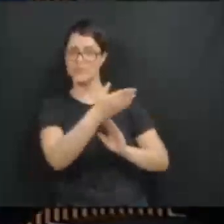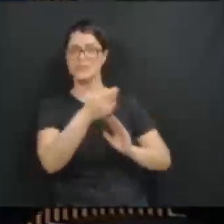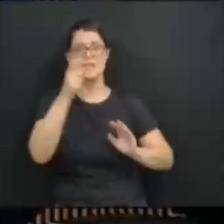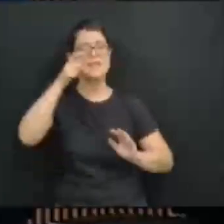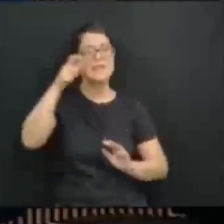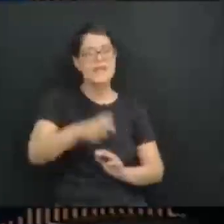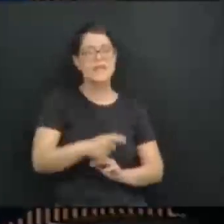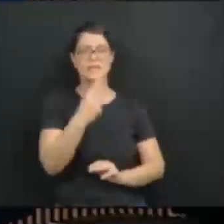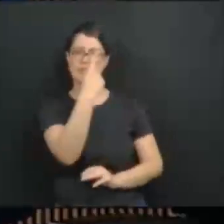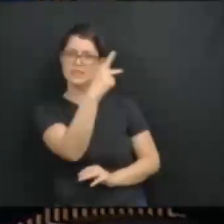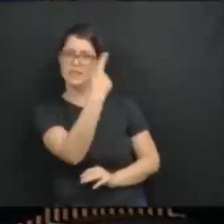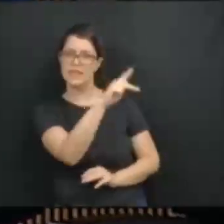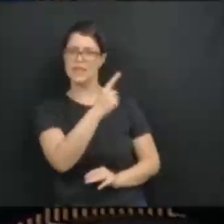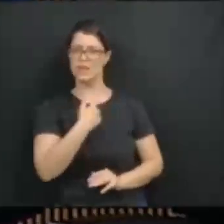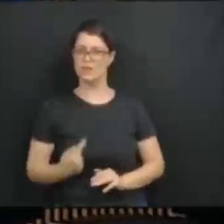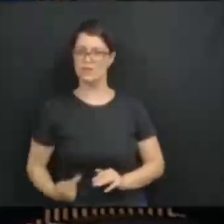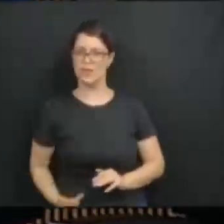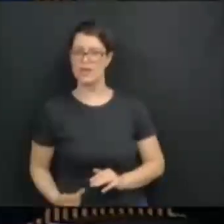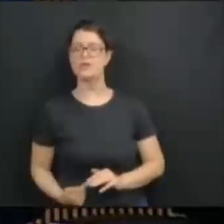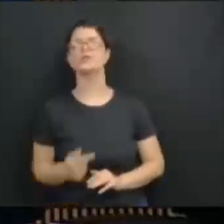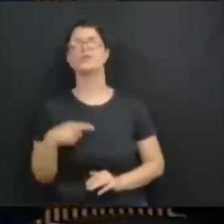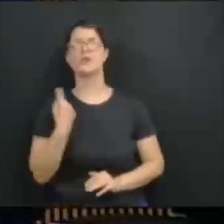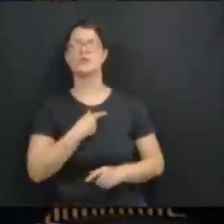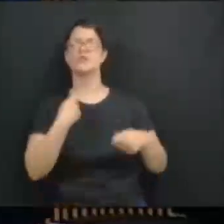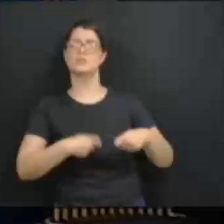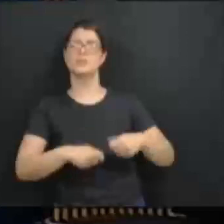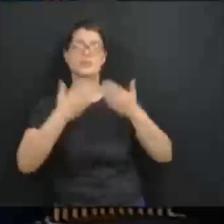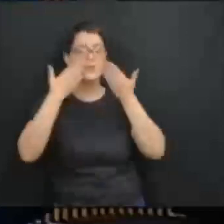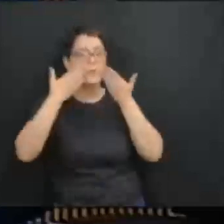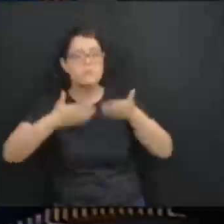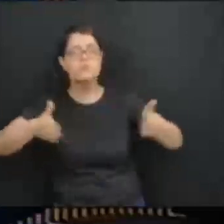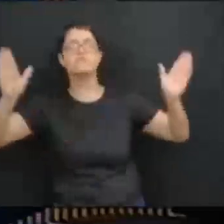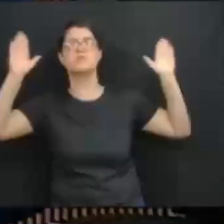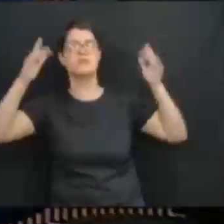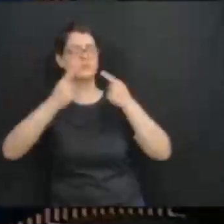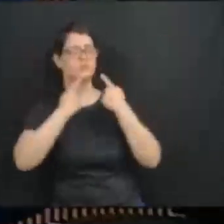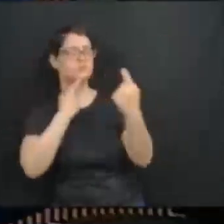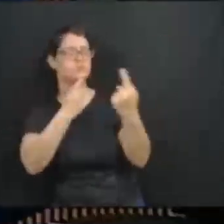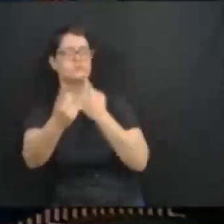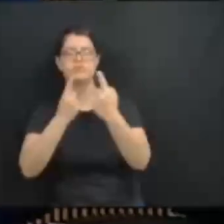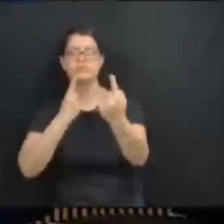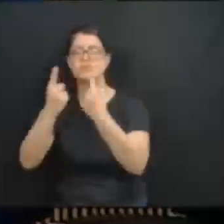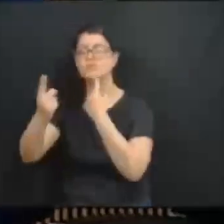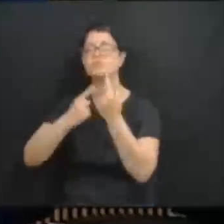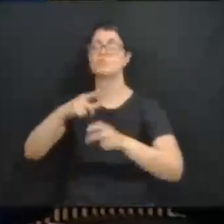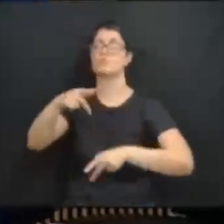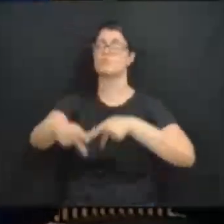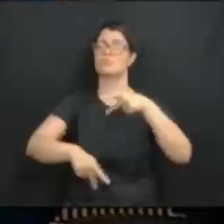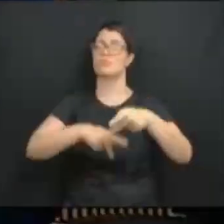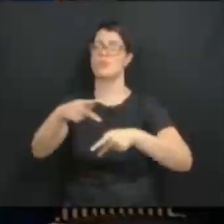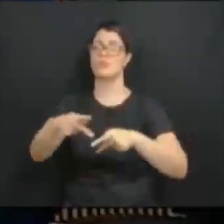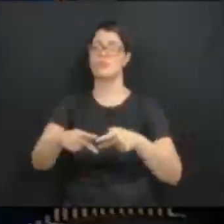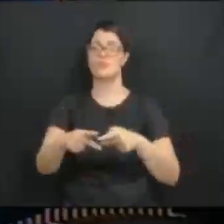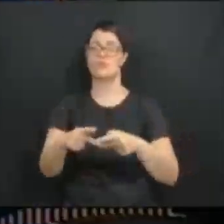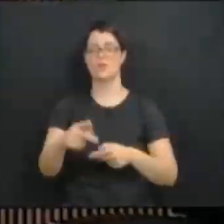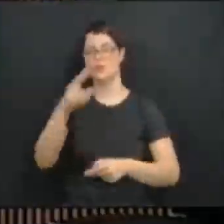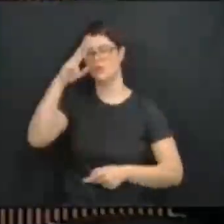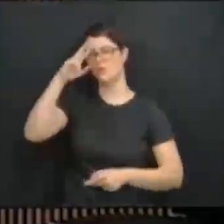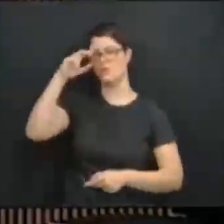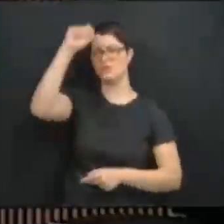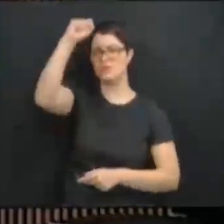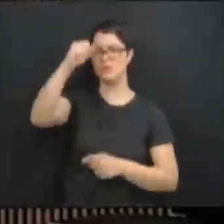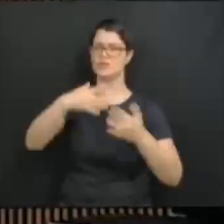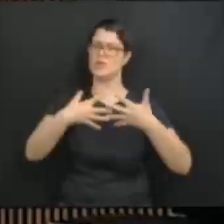vender o estado do Paraná, que nós façamos o debate com o povo do Paraná. Viva a Copel, viva a